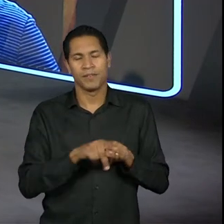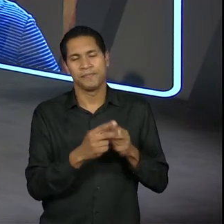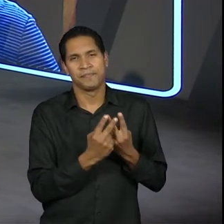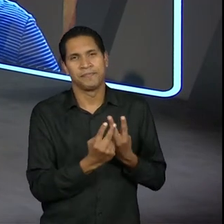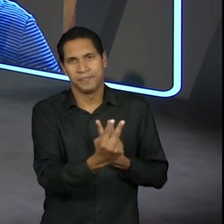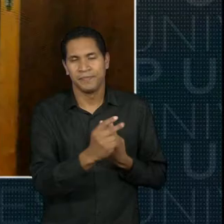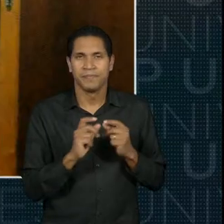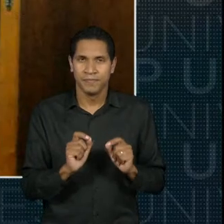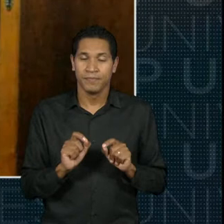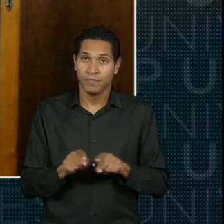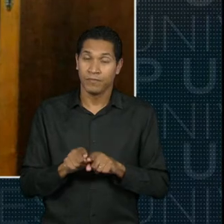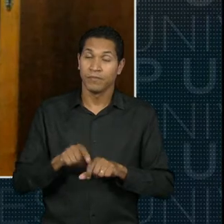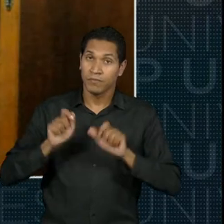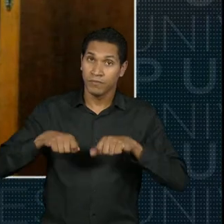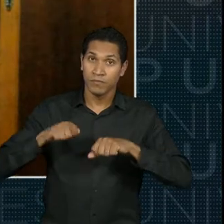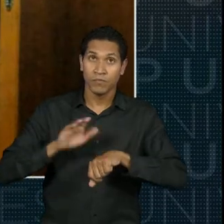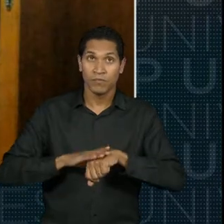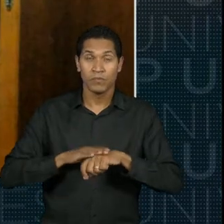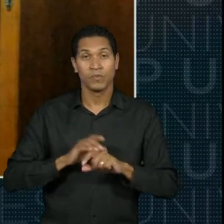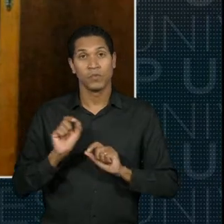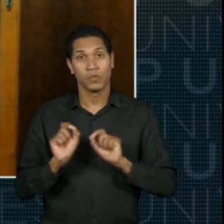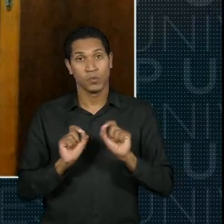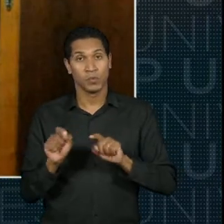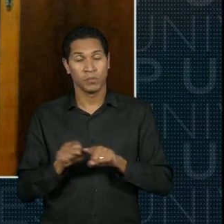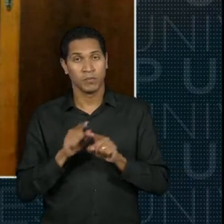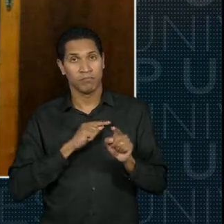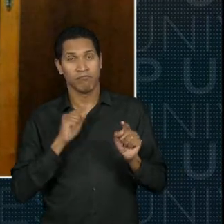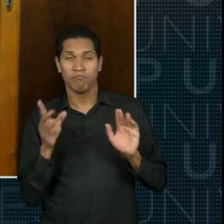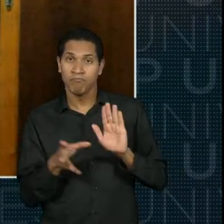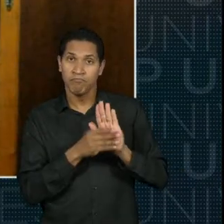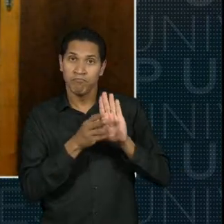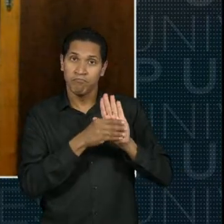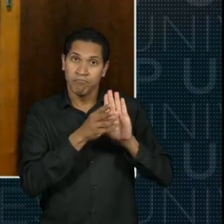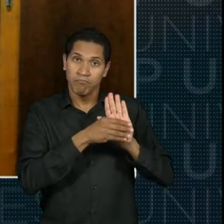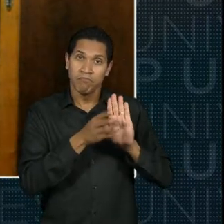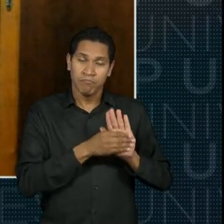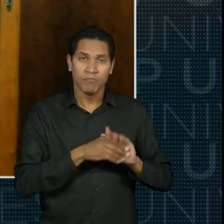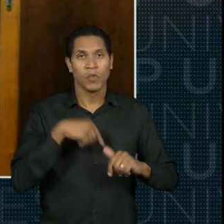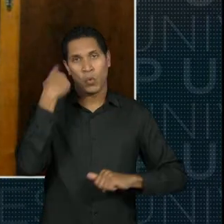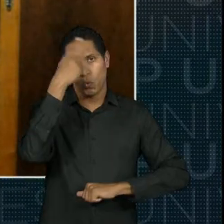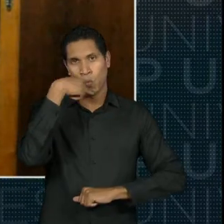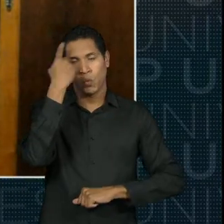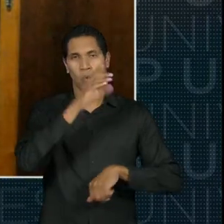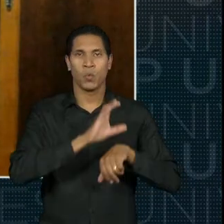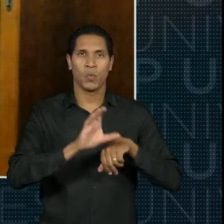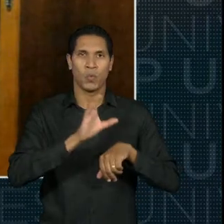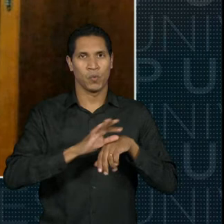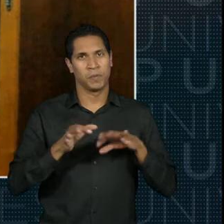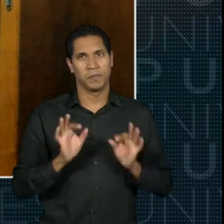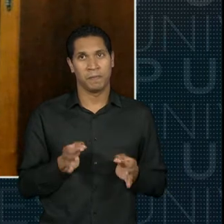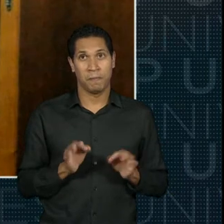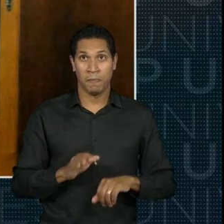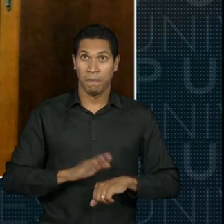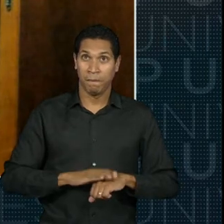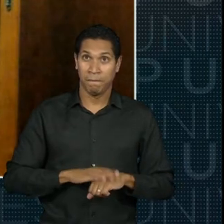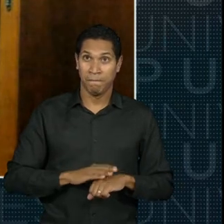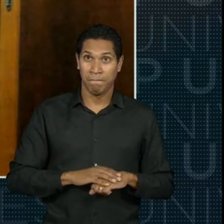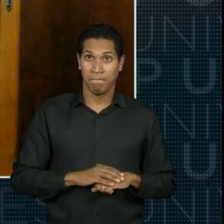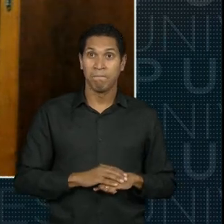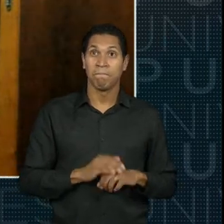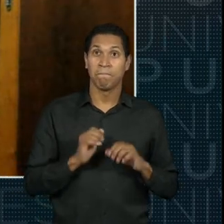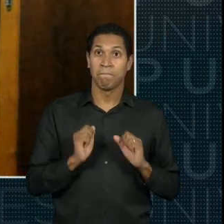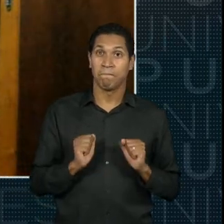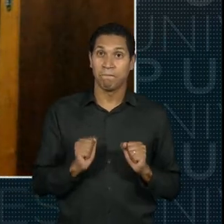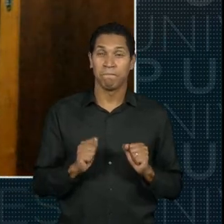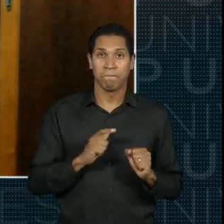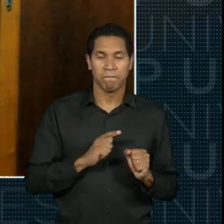compor a matriz curricular. São 200 horas realizadas que podem